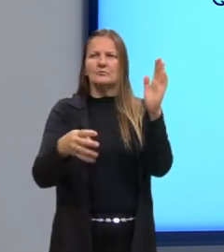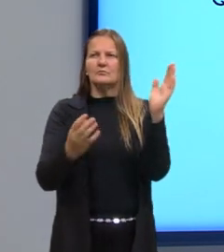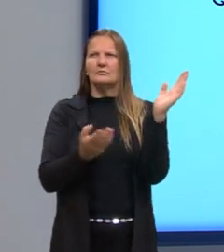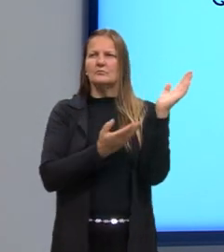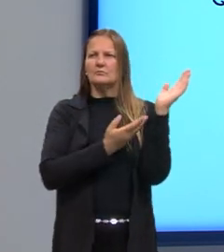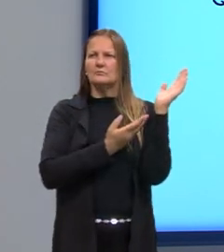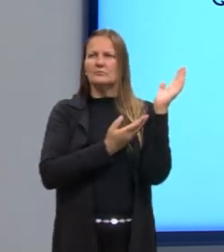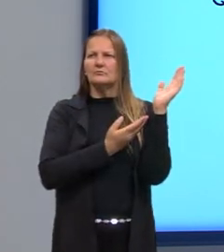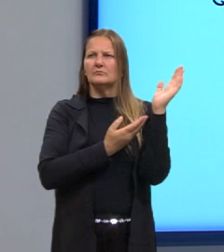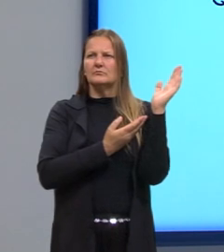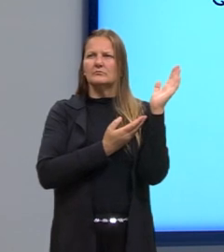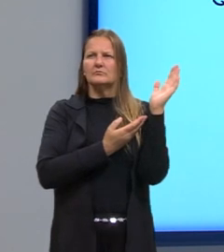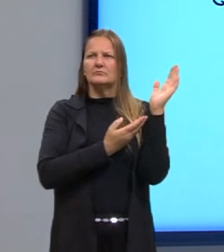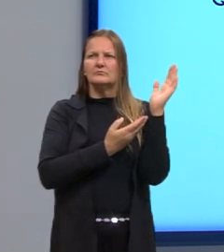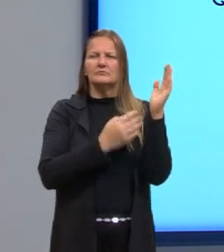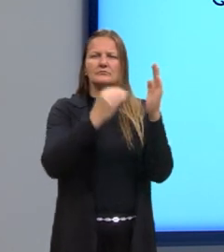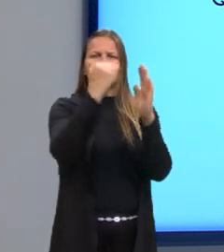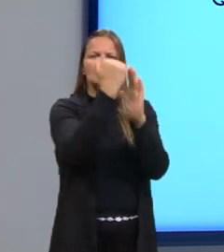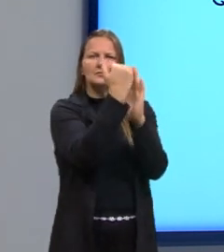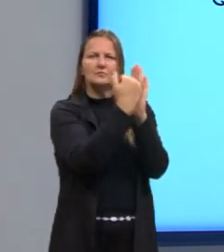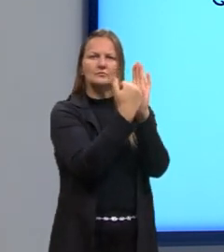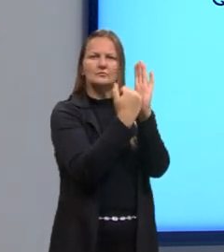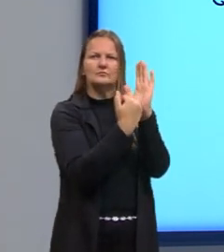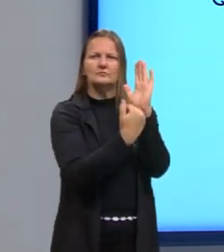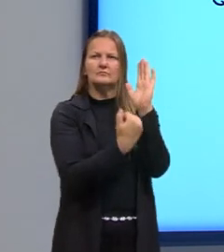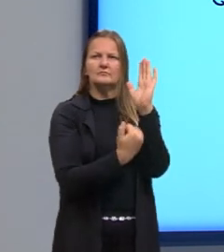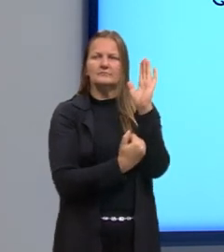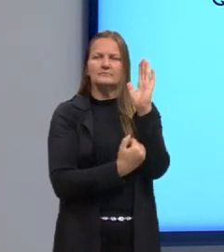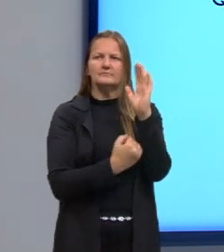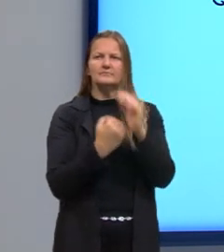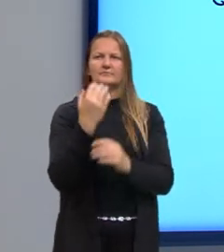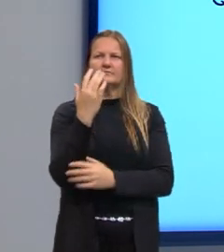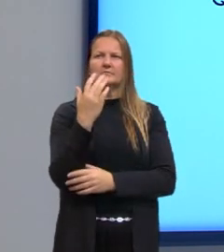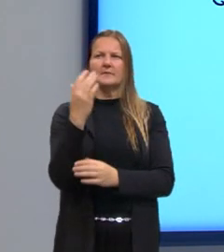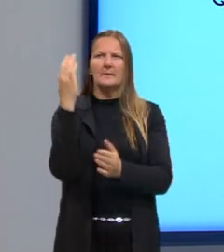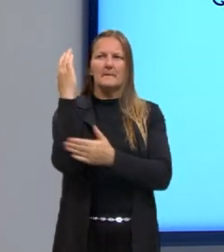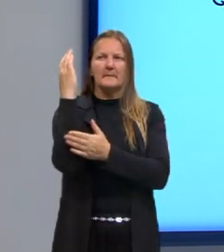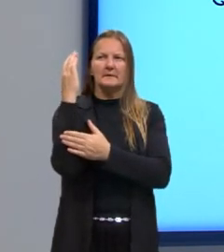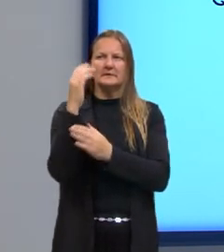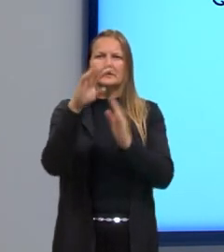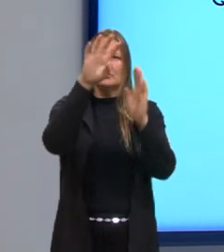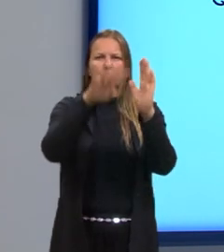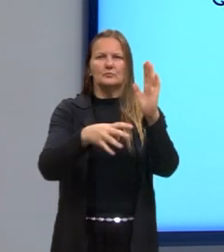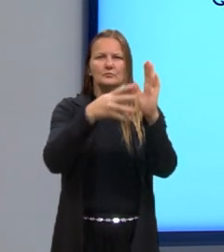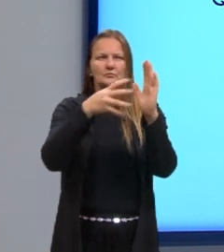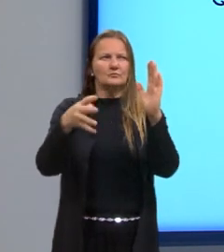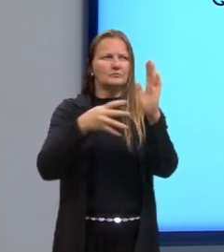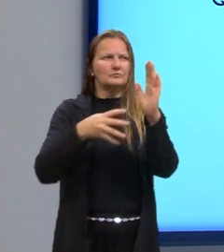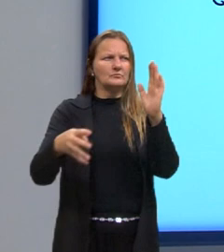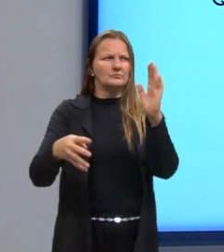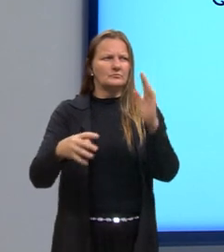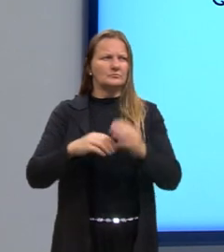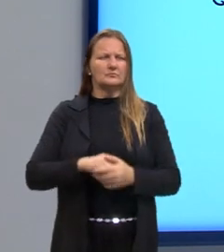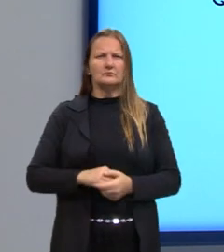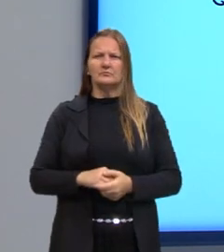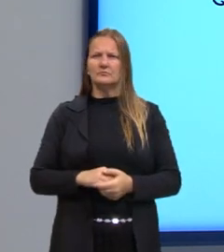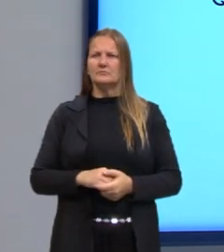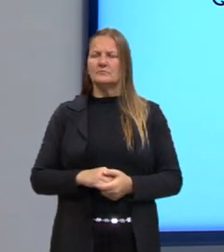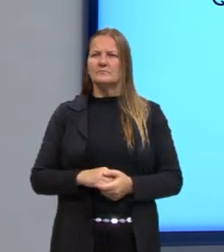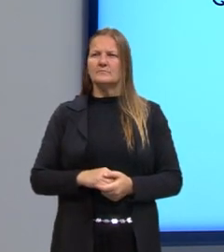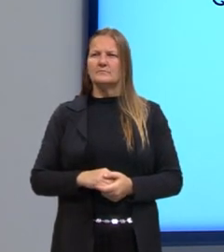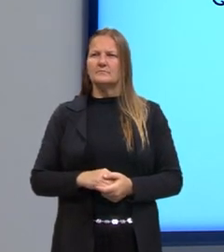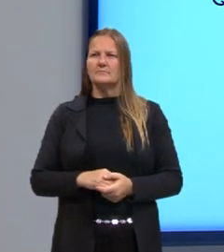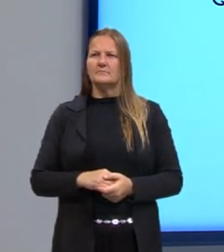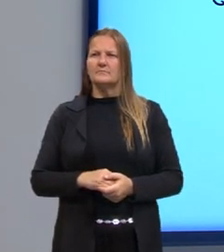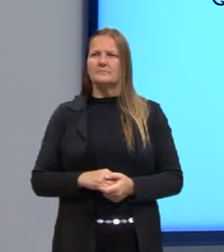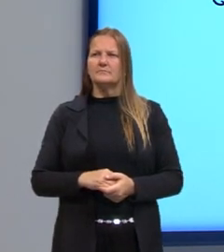analisado, ó, essas cinco espécies de plantas. Conforme esse quadro aí, analisaram, Peridermis clerenquima.